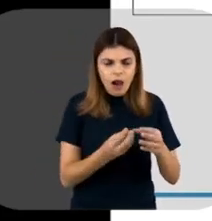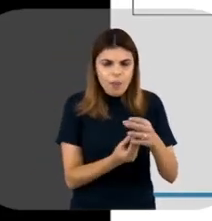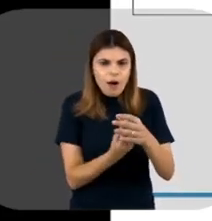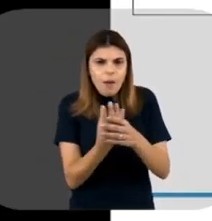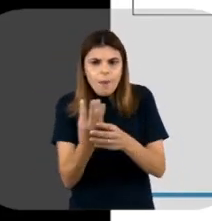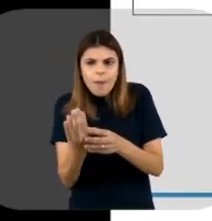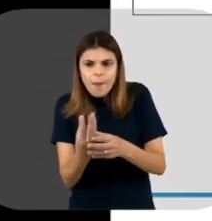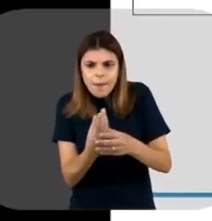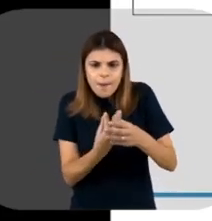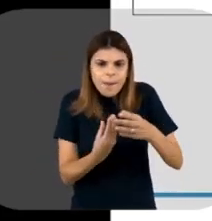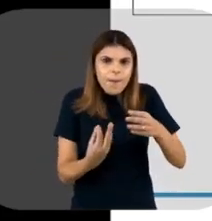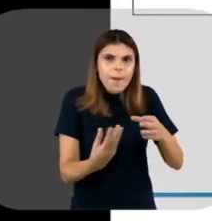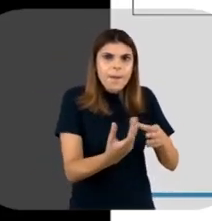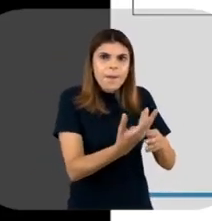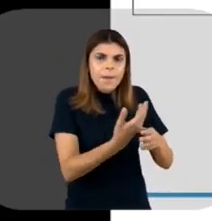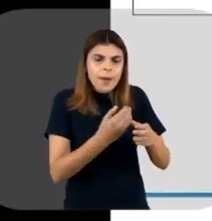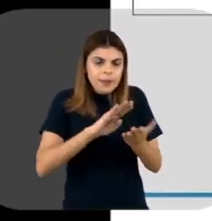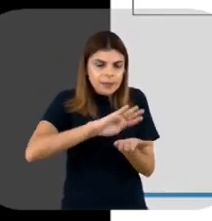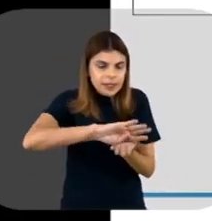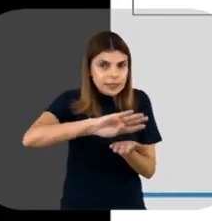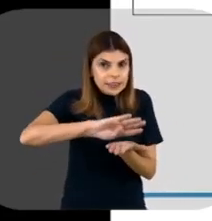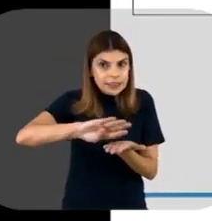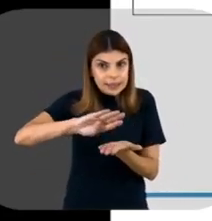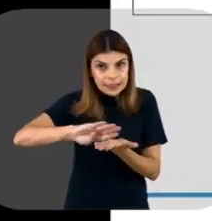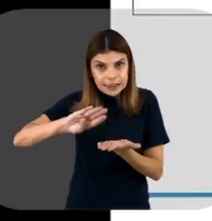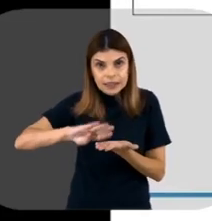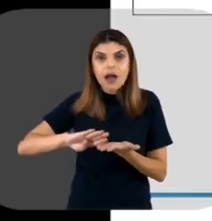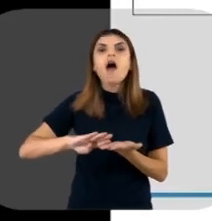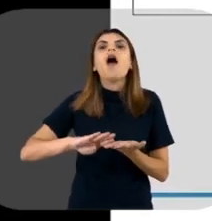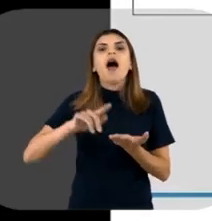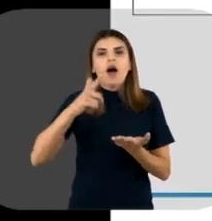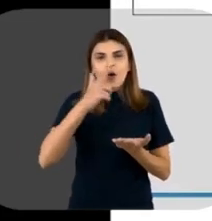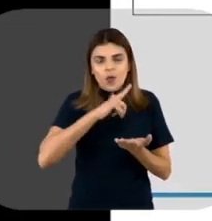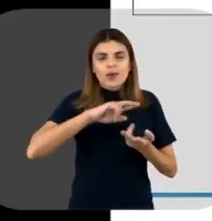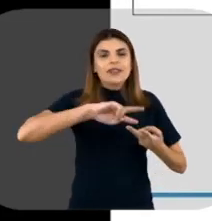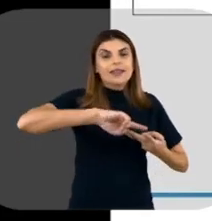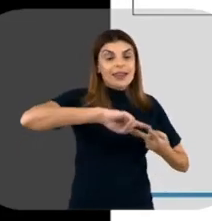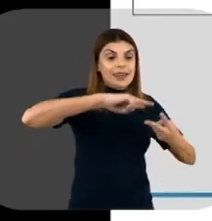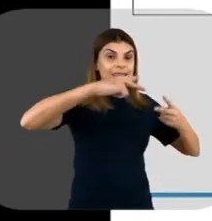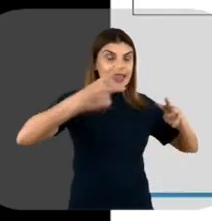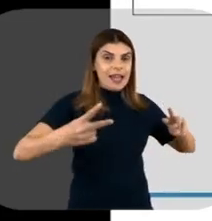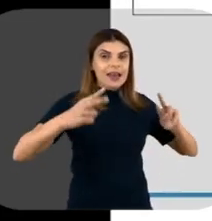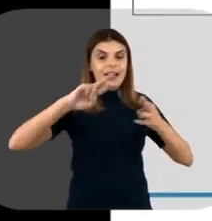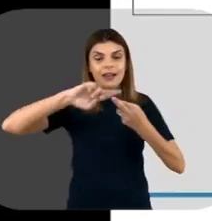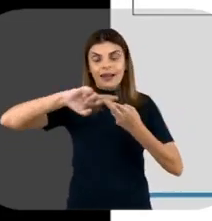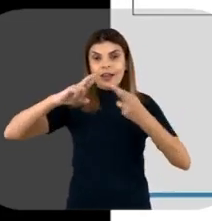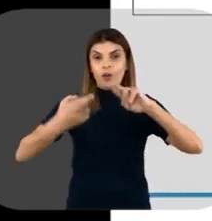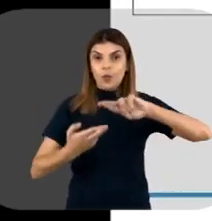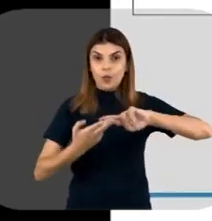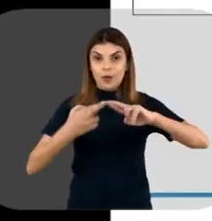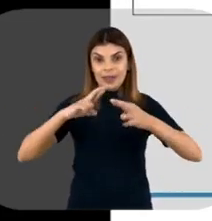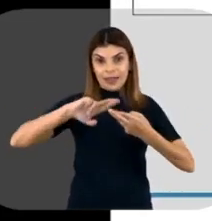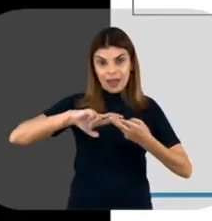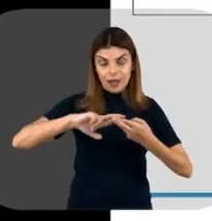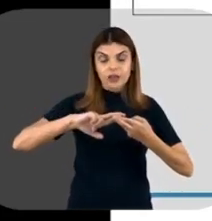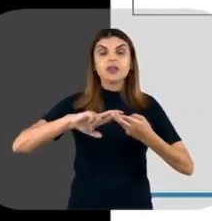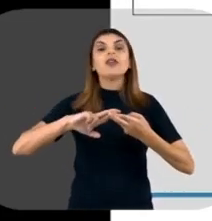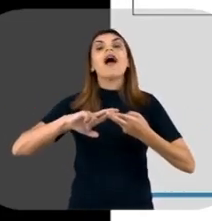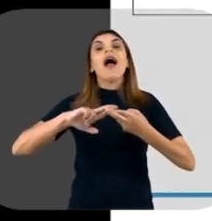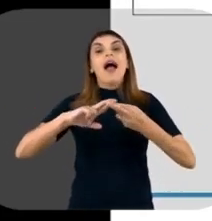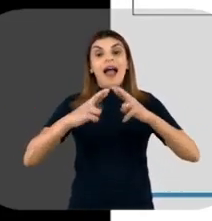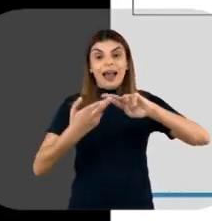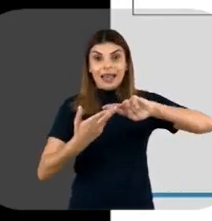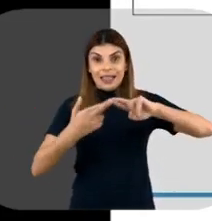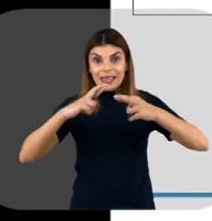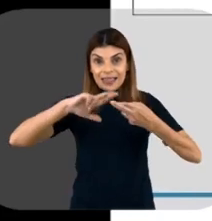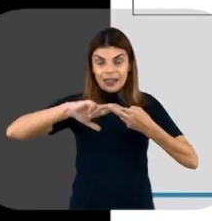enzimas de restrição, né? Então, vai formar essa molécula de DNA recombinante. E